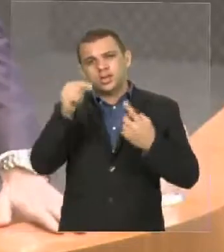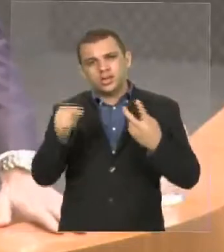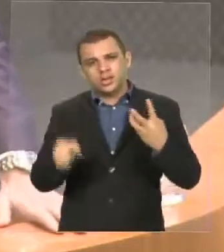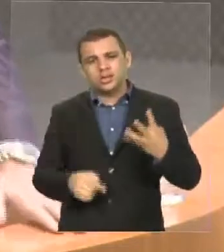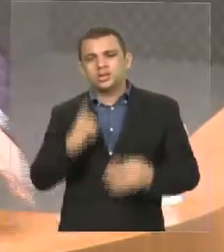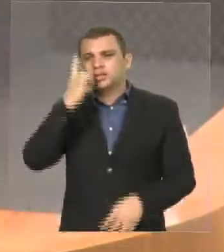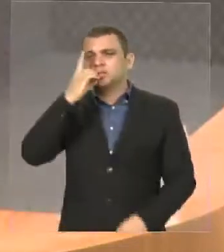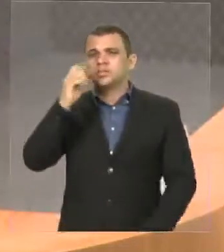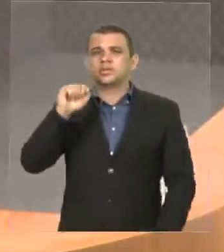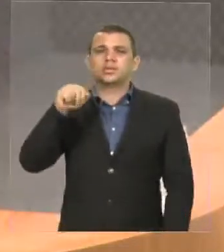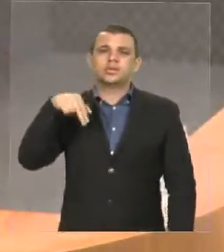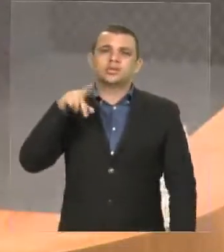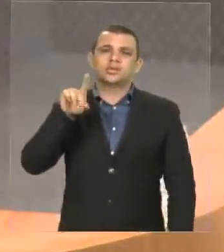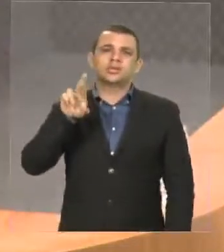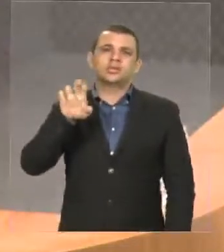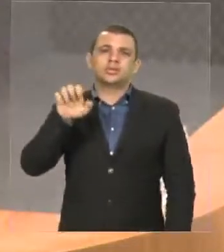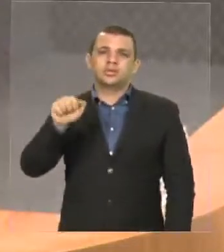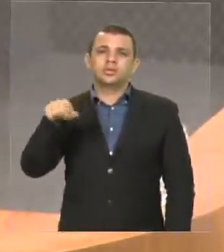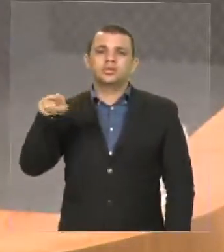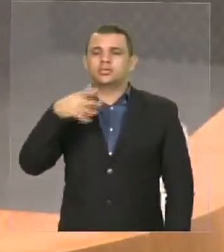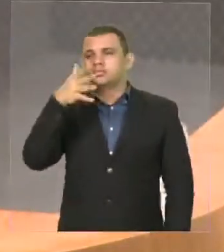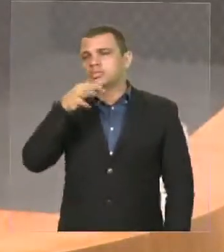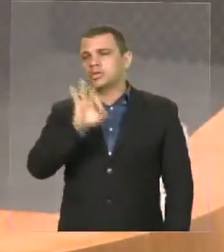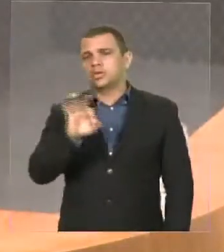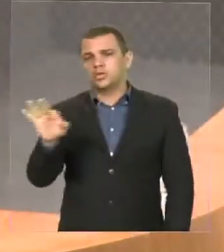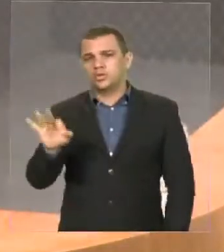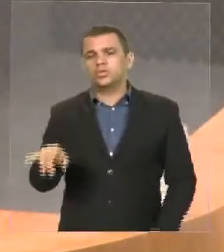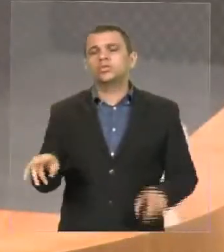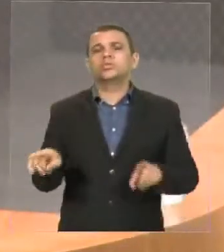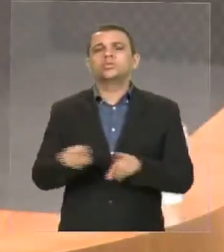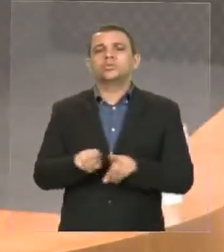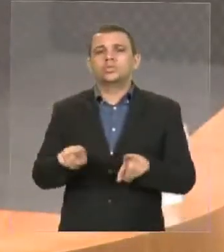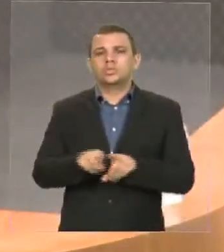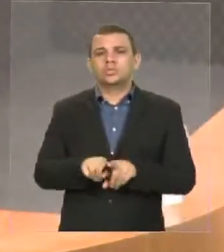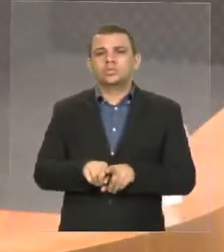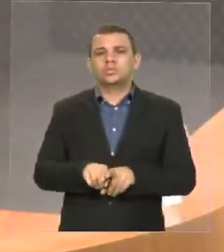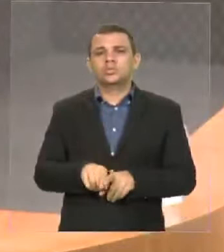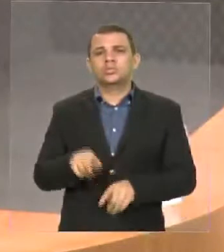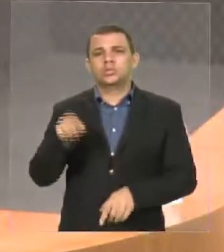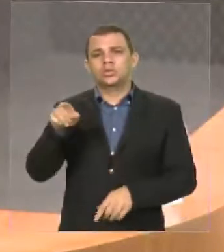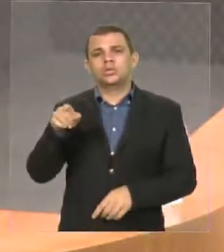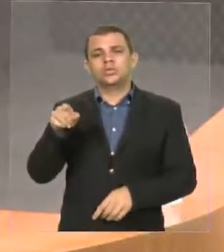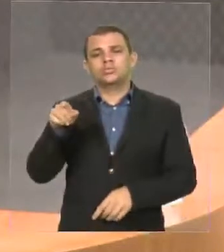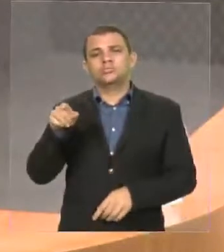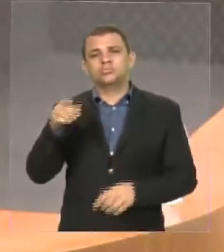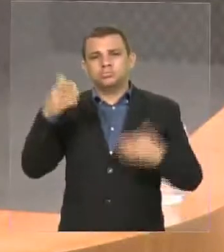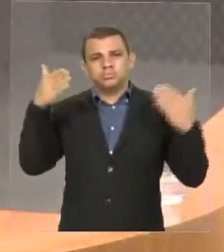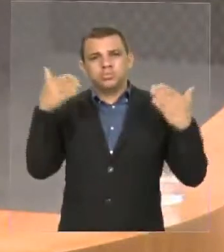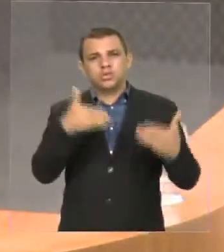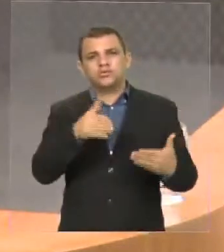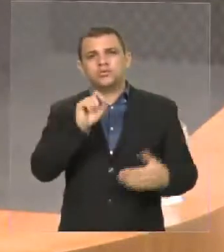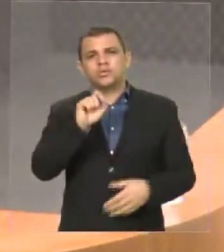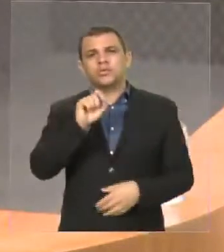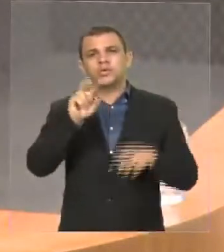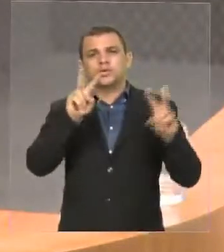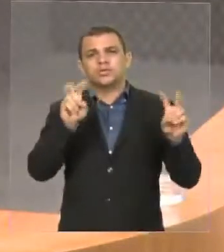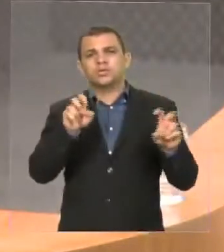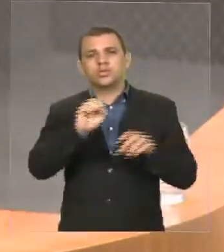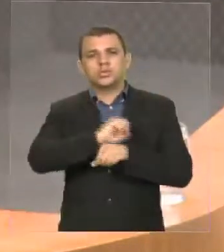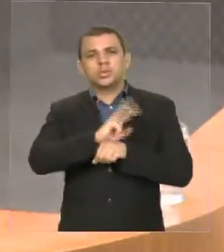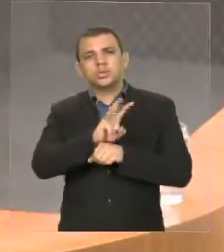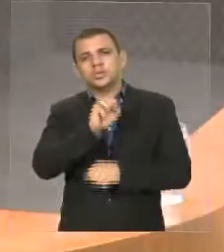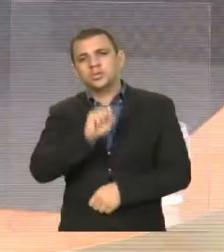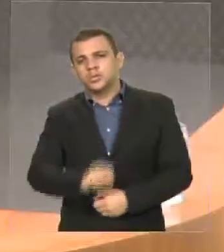fez um excelente pronunciamento, levou em conta a questão da UEMA-SU,